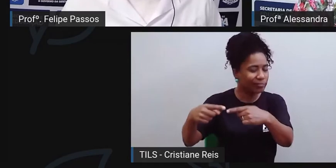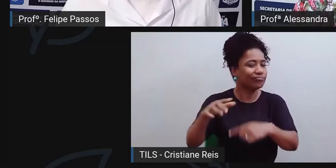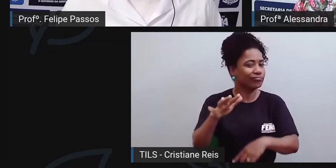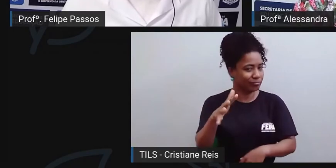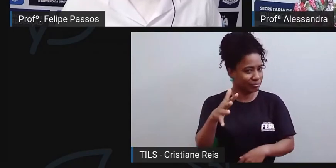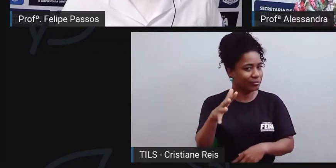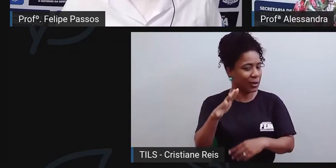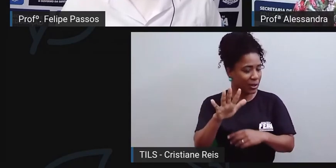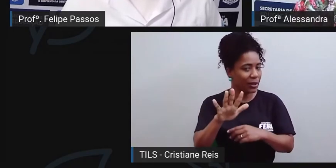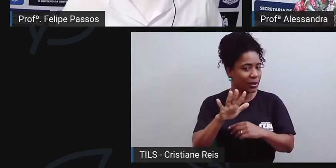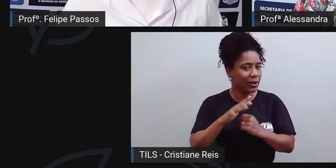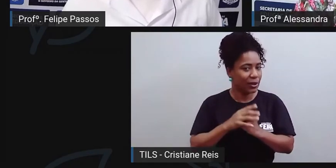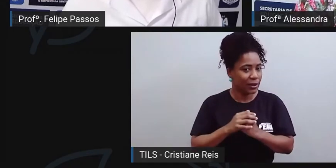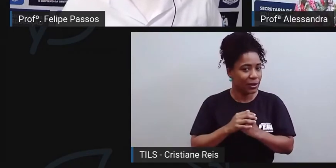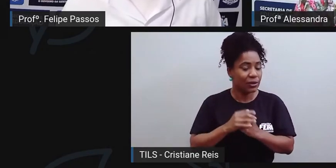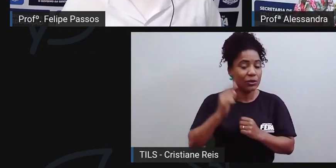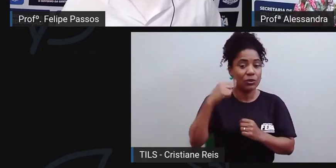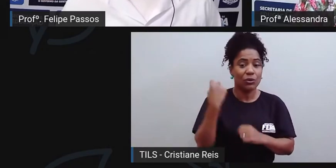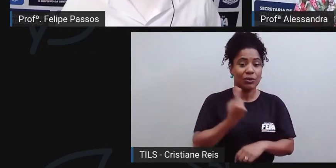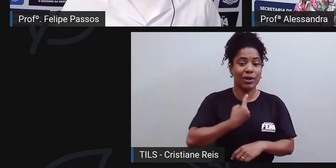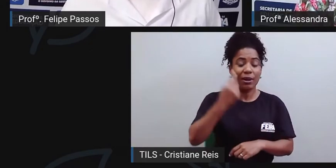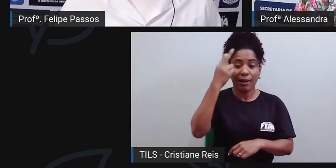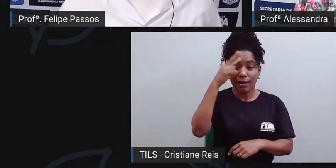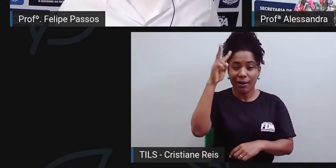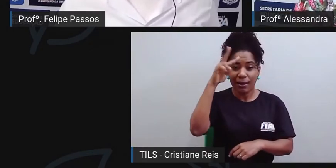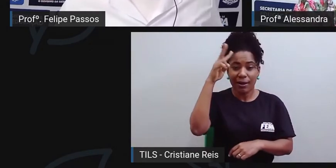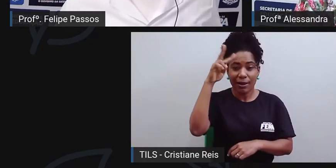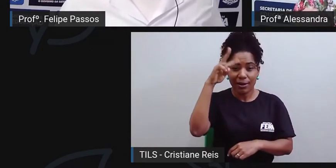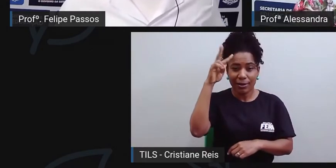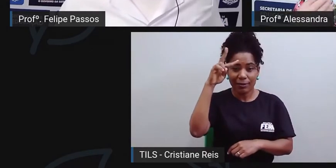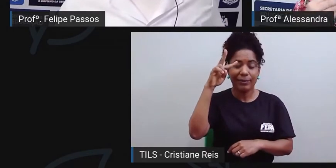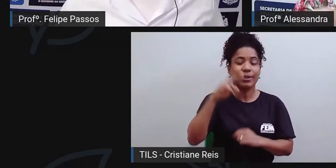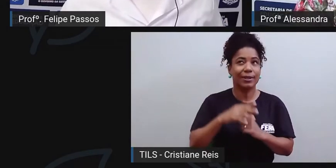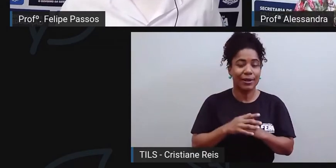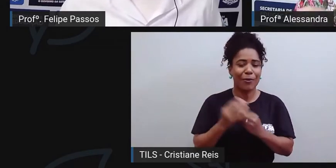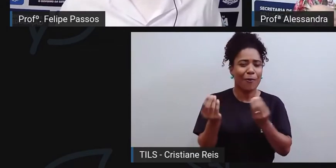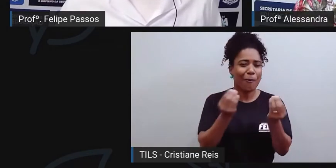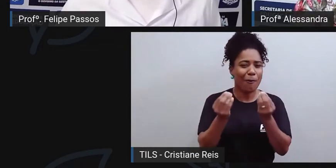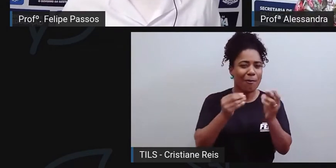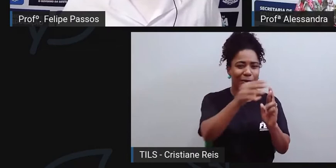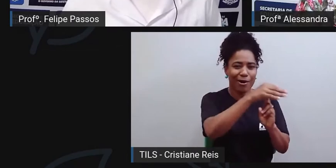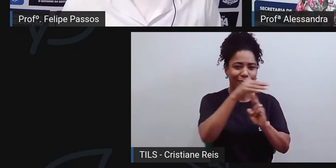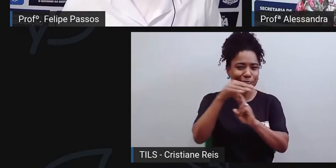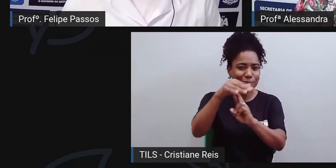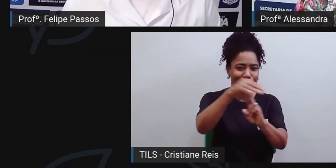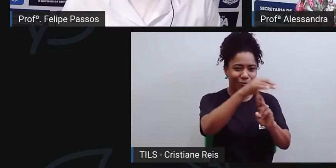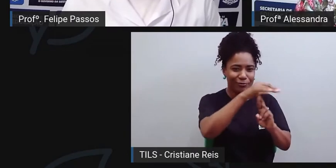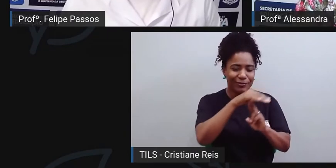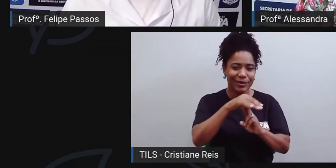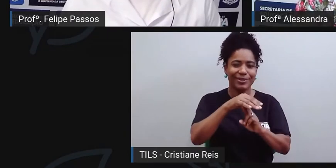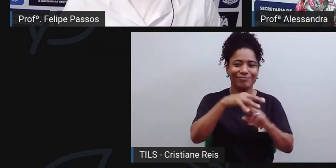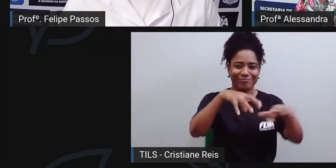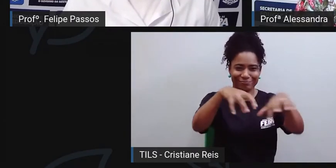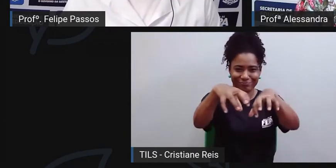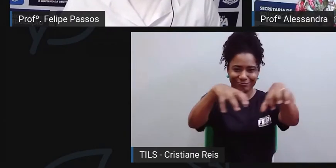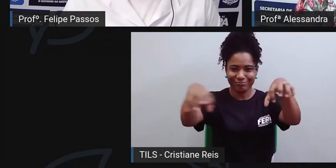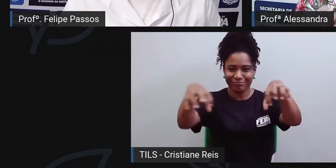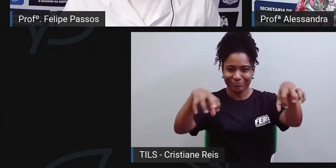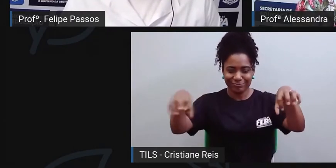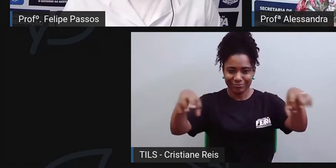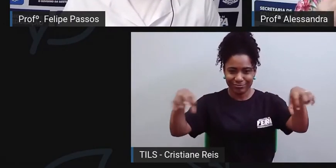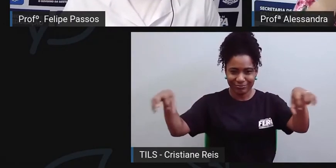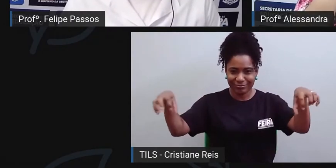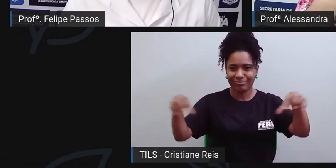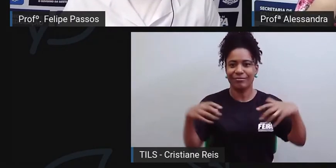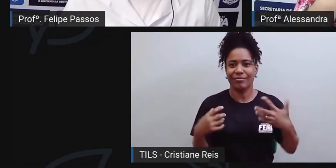A gente tem, as memórias que a gente tem dessa feira livre que ela acontecia de